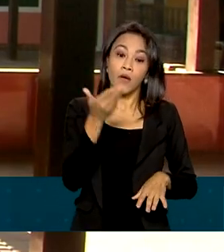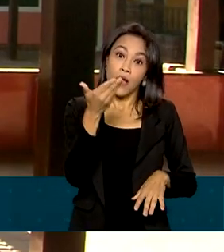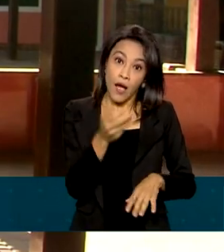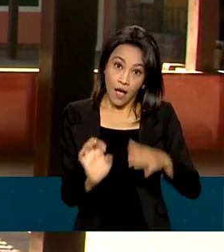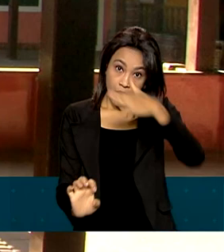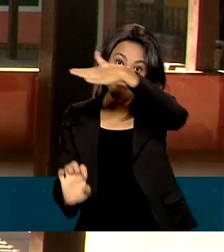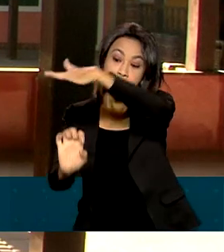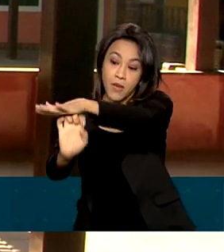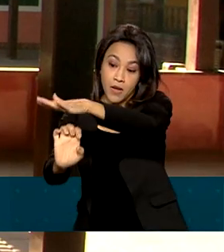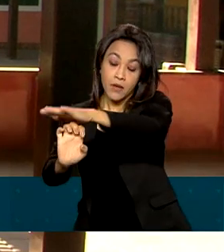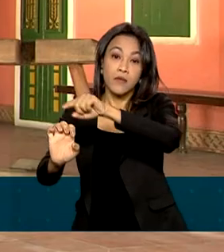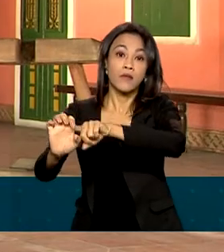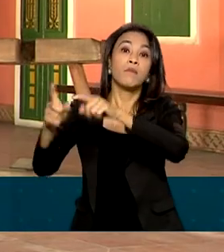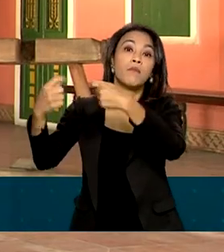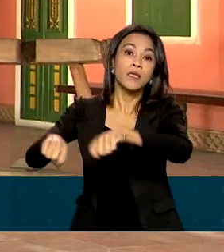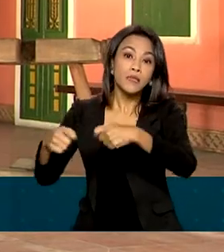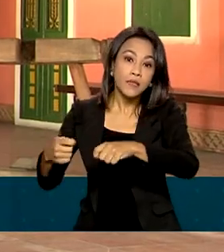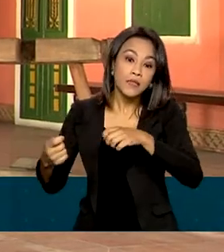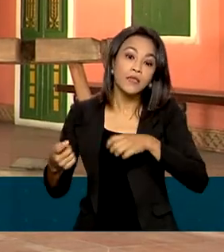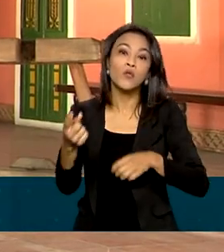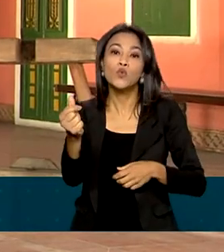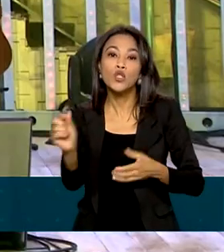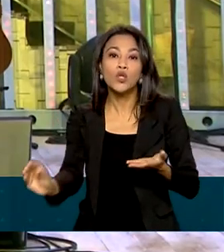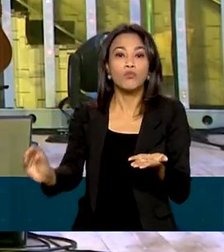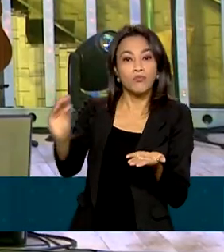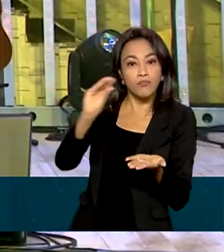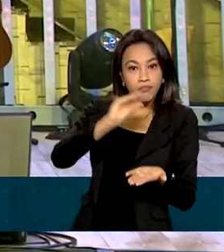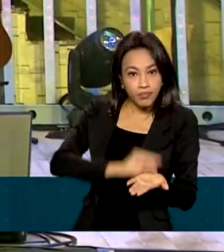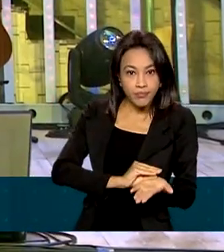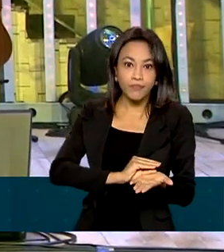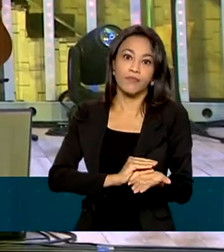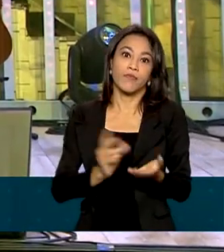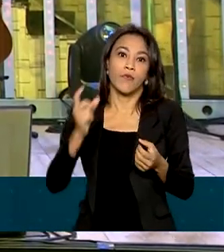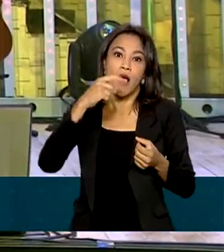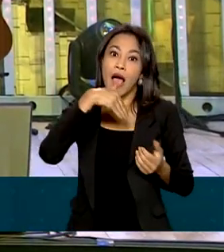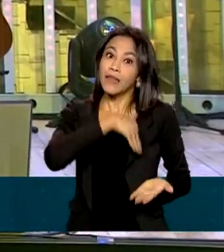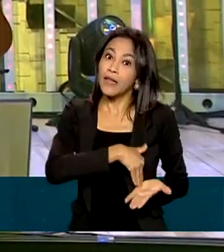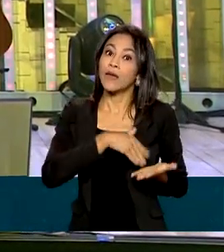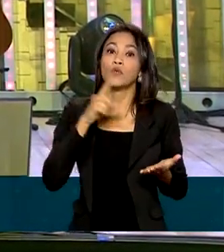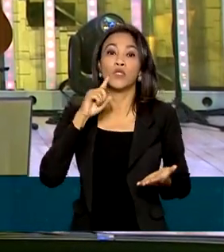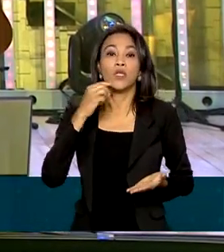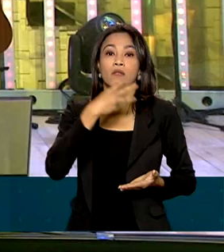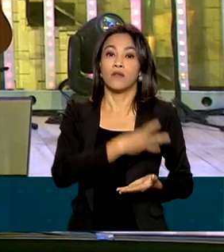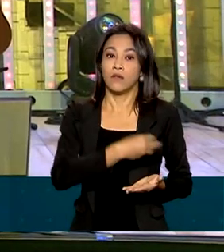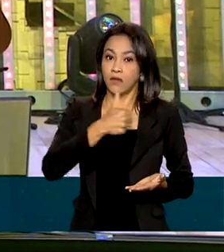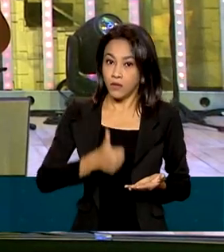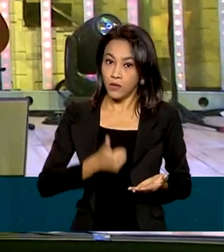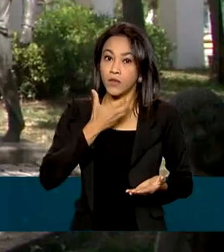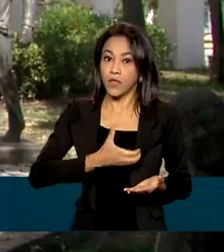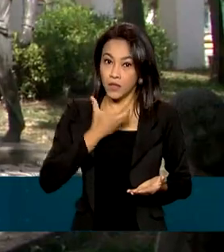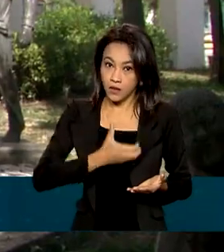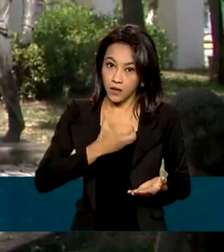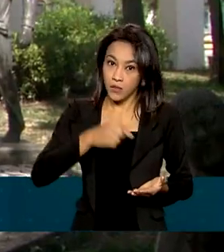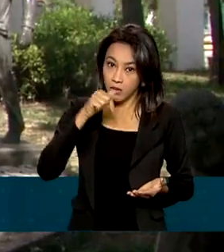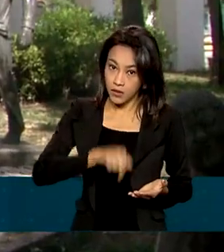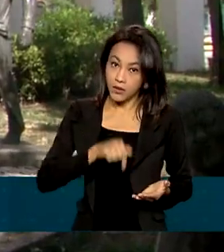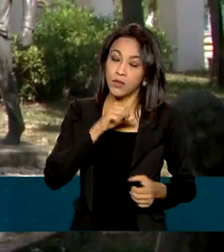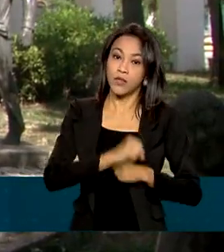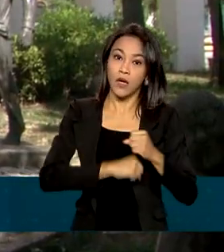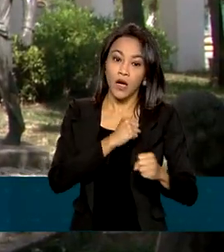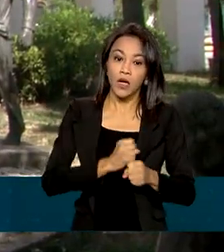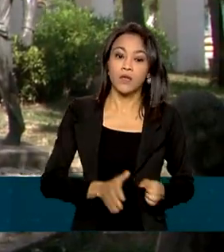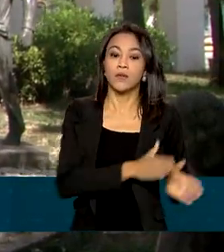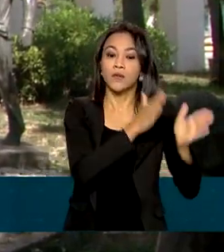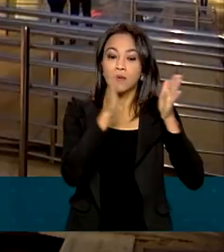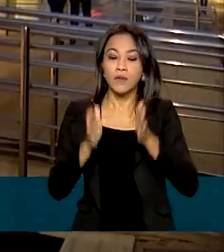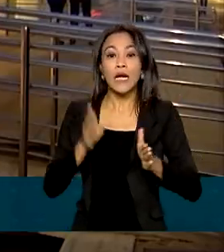deverá restituir o valor ao consumidor até 31 de dezembro deste ano. E para os cancelamentos